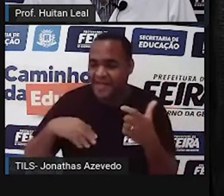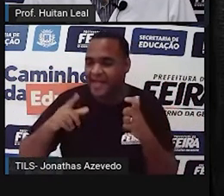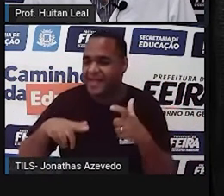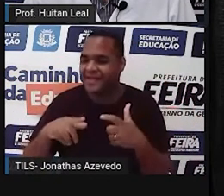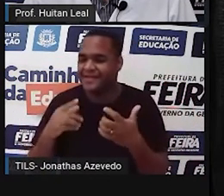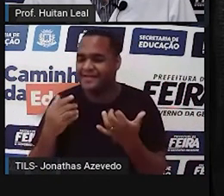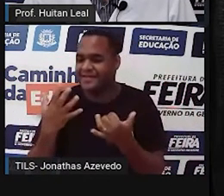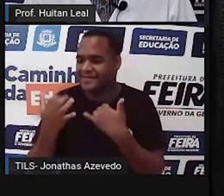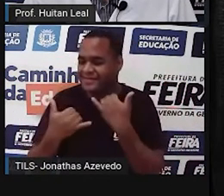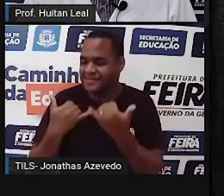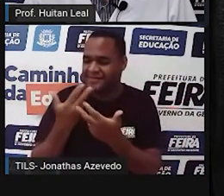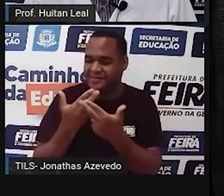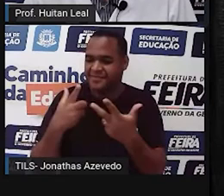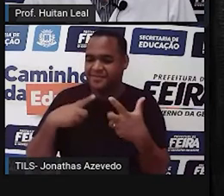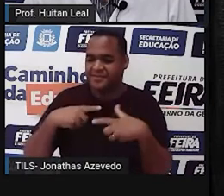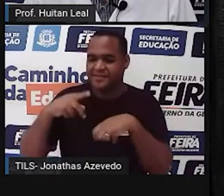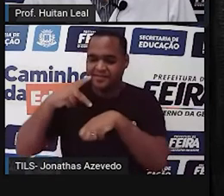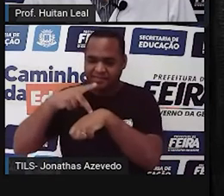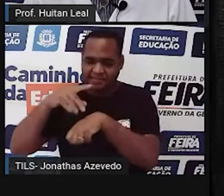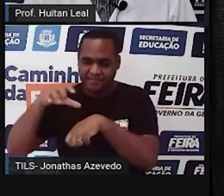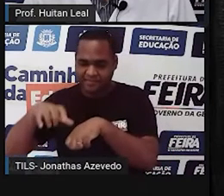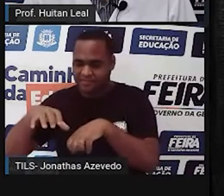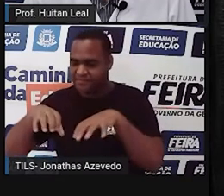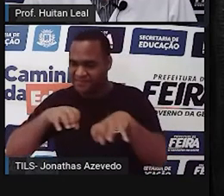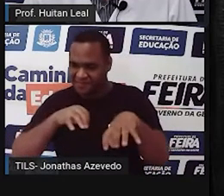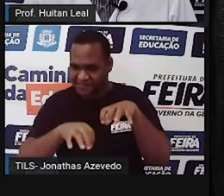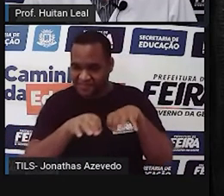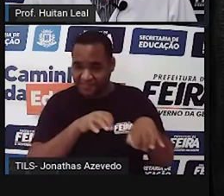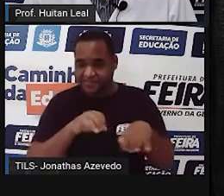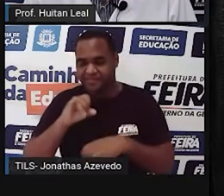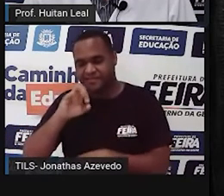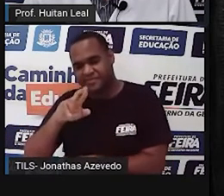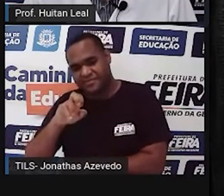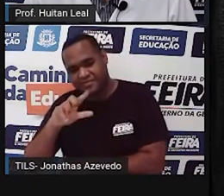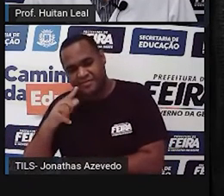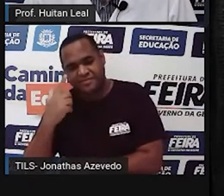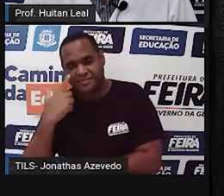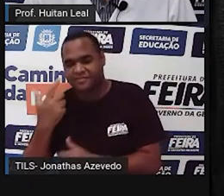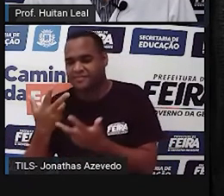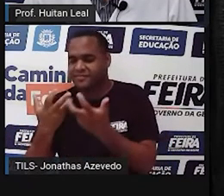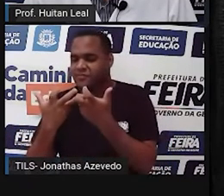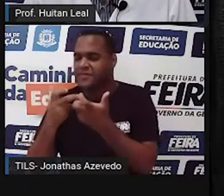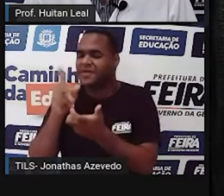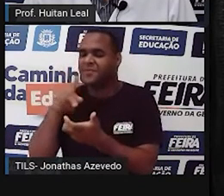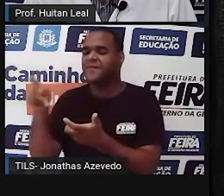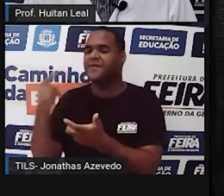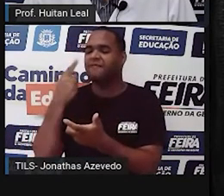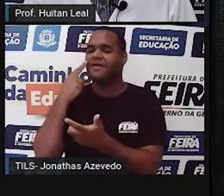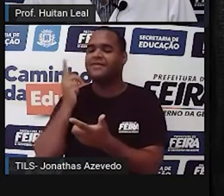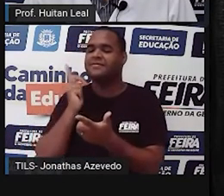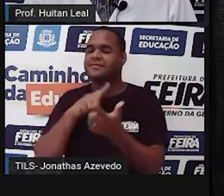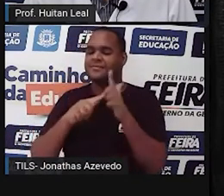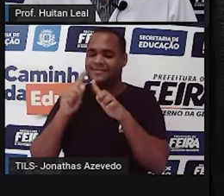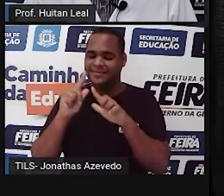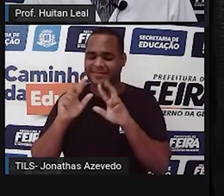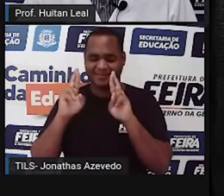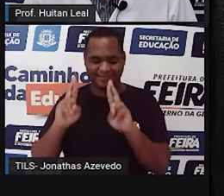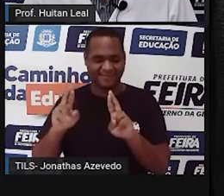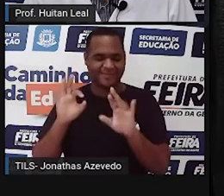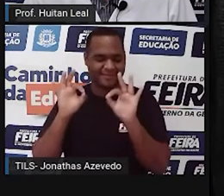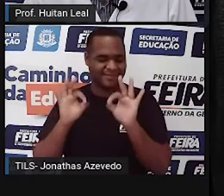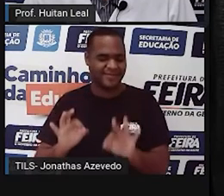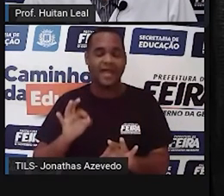amoleceu as ruas de pedra. Israel, depois que se descobriu no olhar da professora, ganhou o respeito da vila,